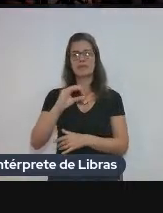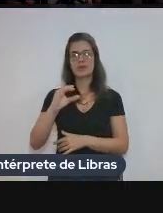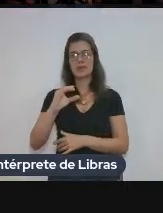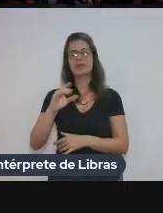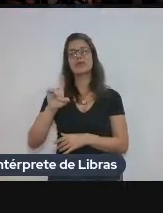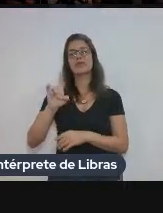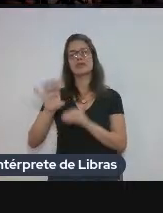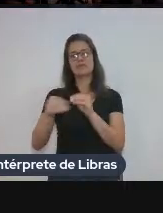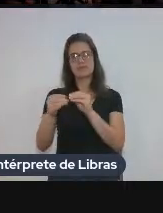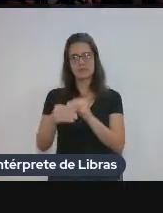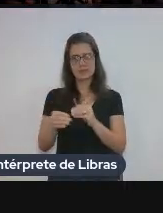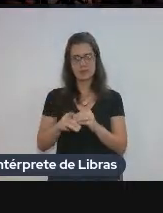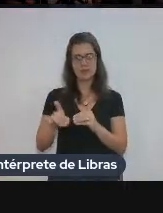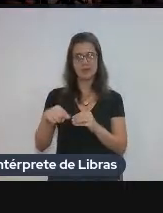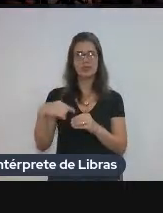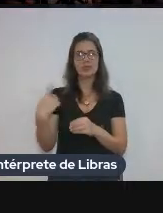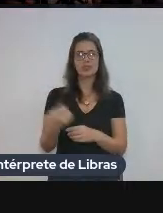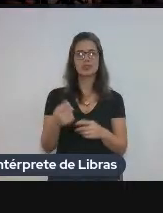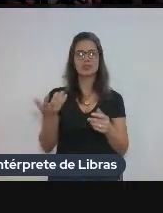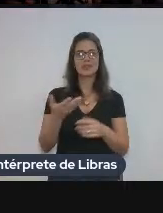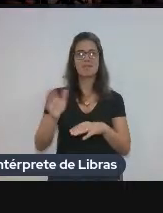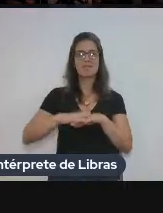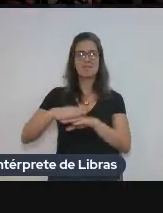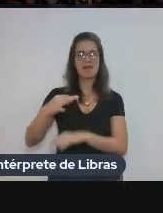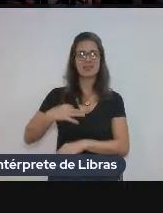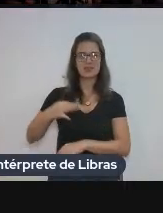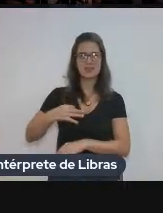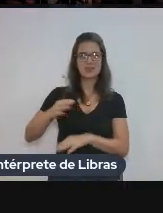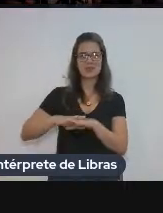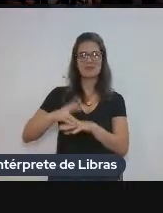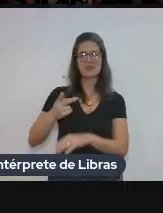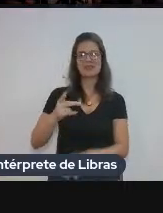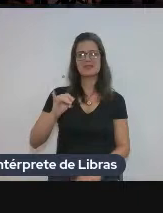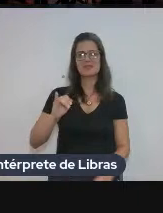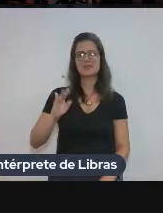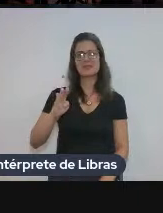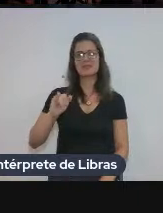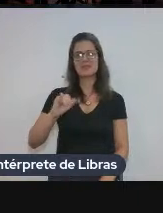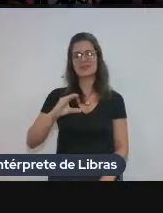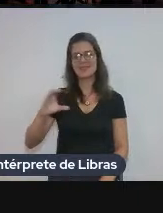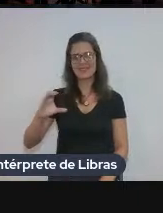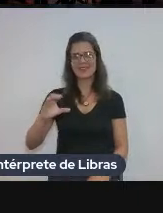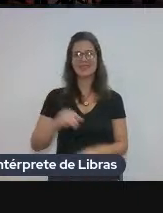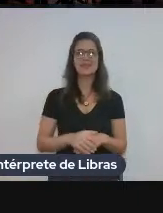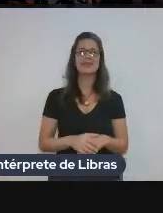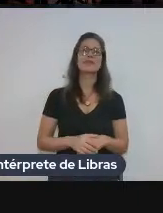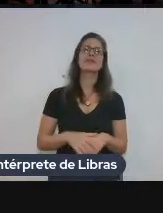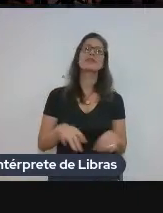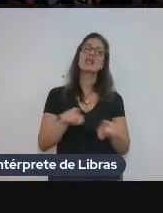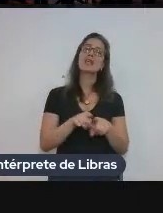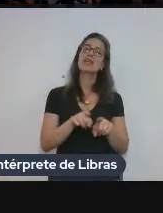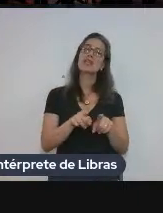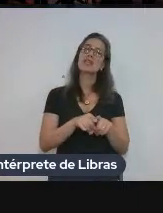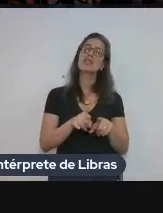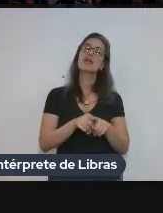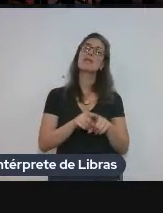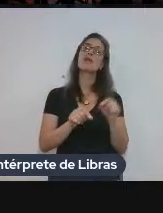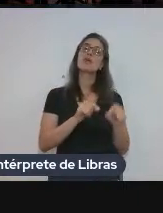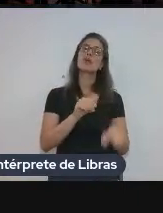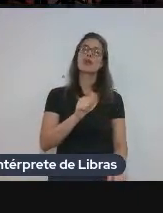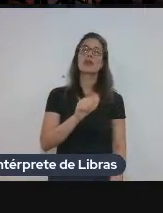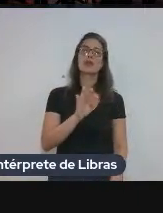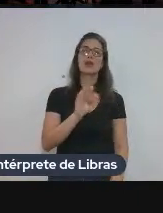acessando mais voluntários e mais PIVICs também, quem quiser ajudar. E agora, eu quero fazer uma automatização de tarefas, né?